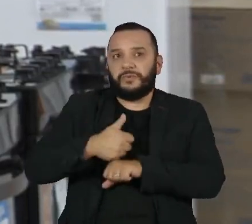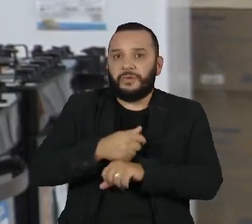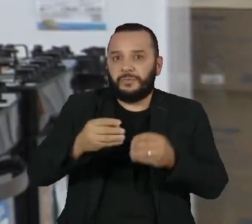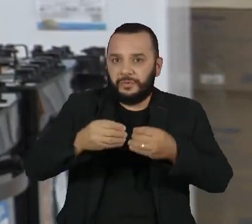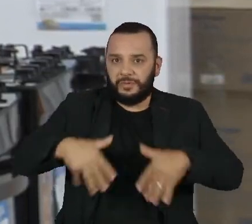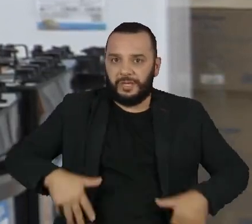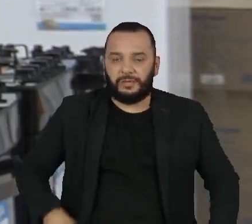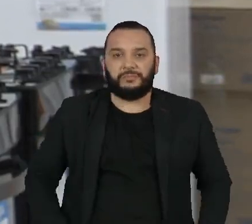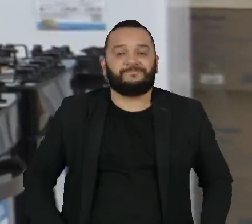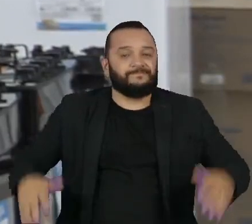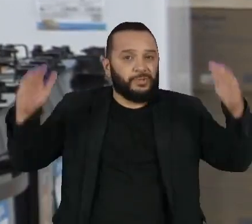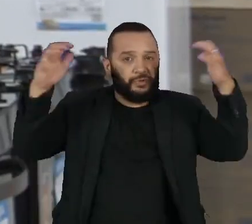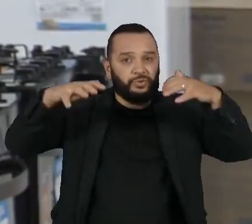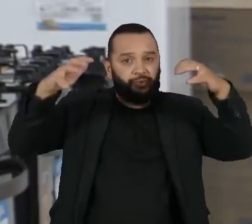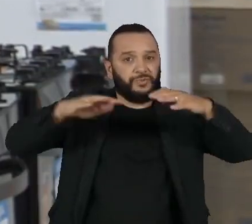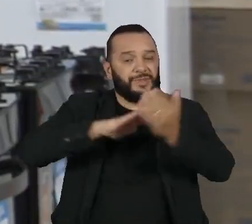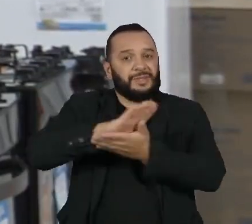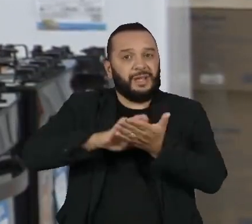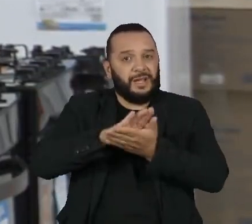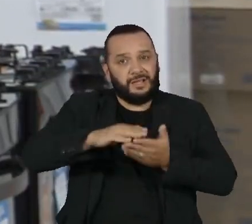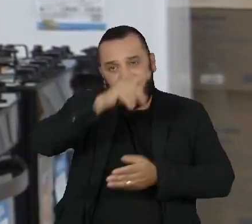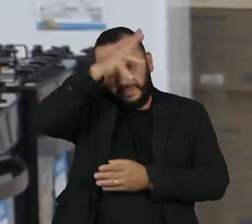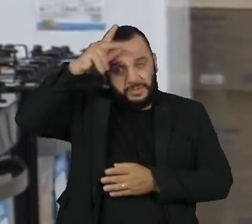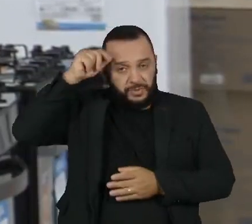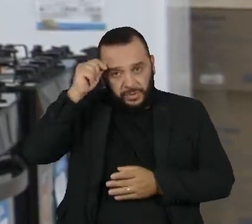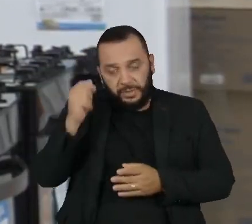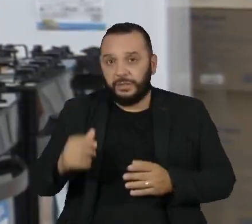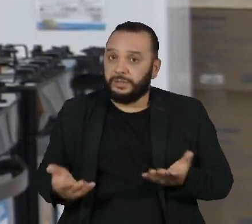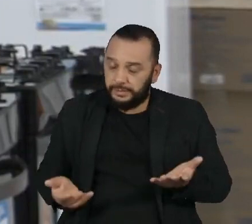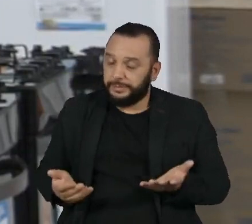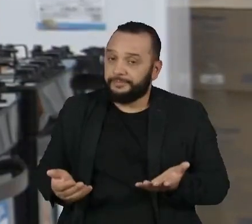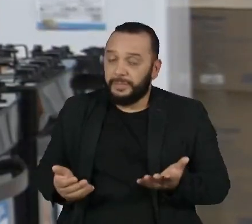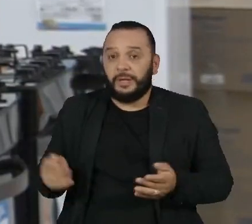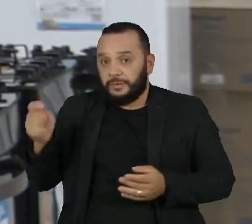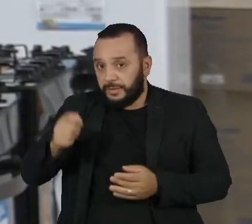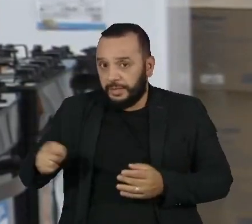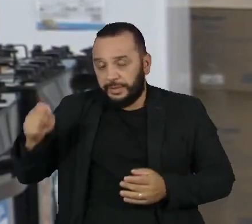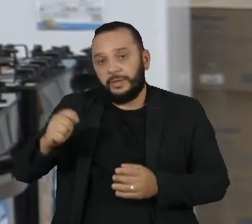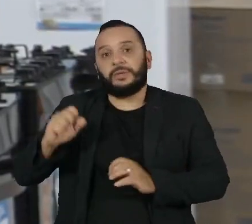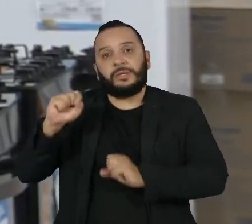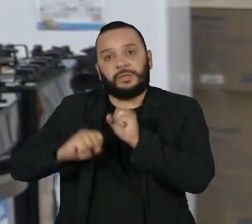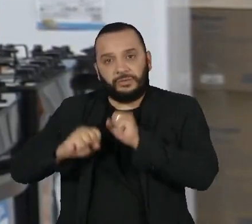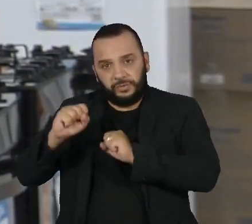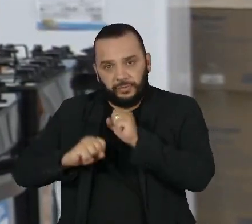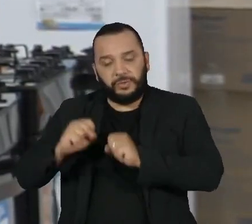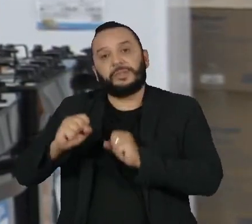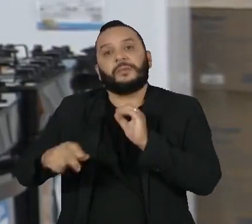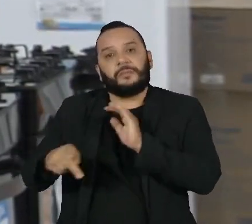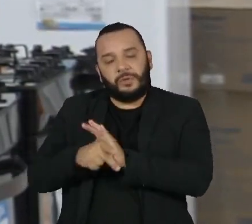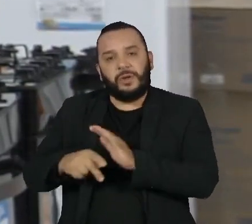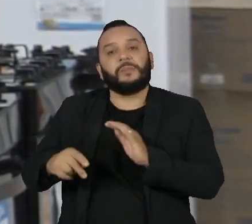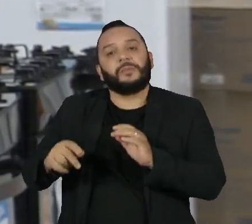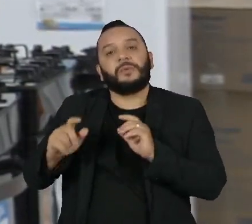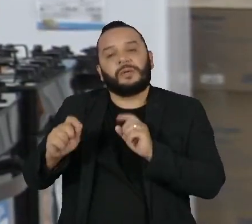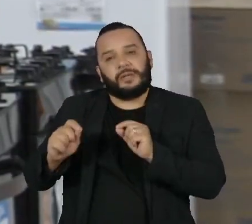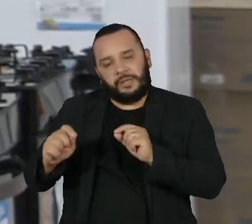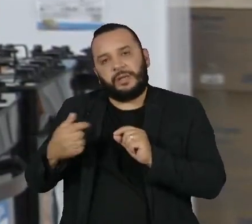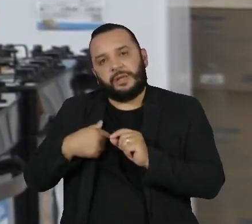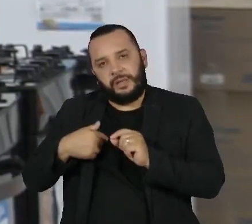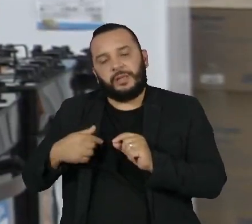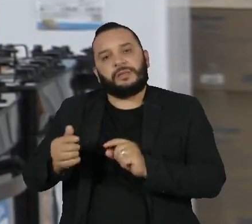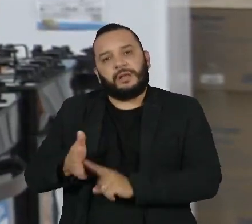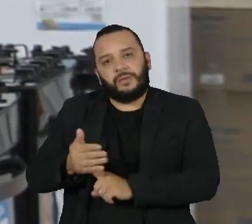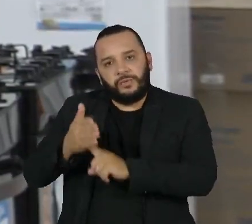amazônica pode, segundo a Associação Brasileira da Indústria Elétrica e Eletrônica, afetar as vendas. E algumas empresas